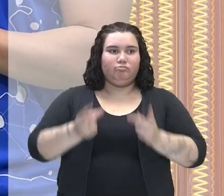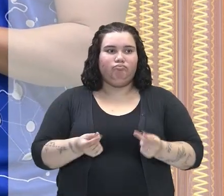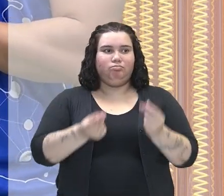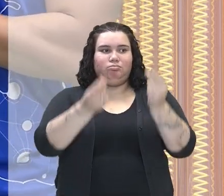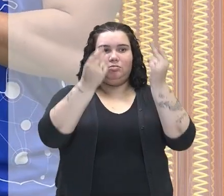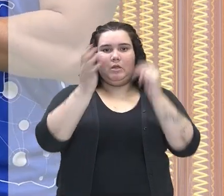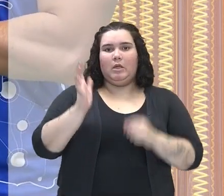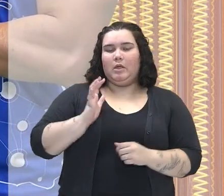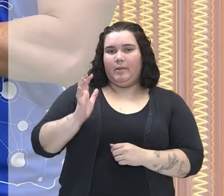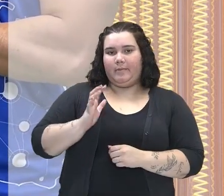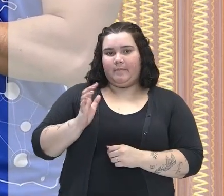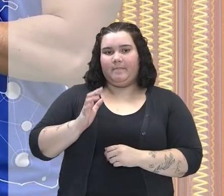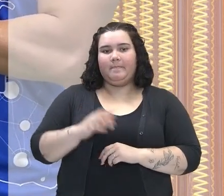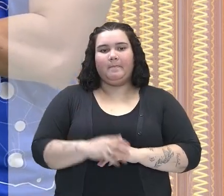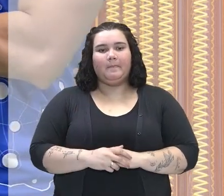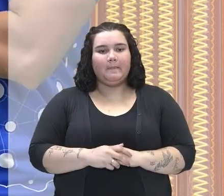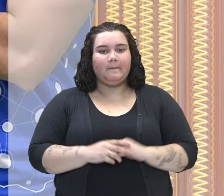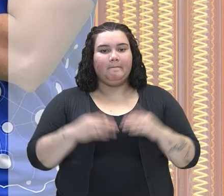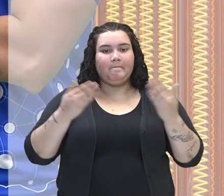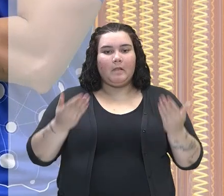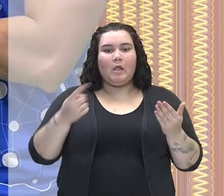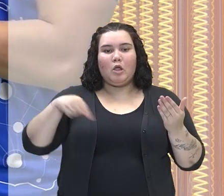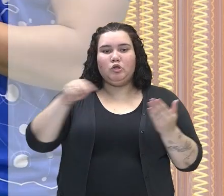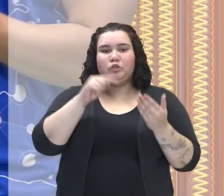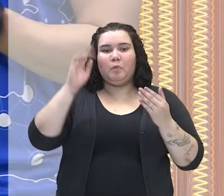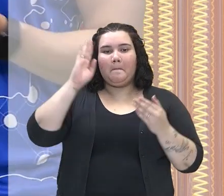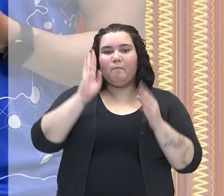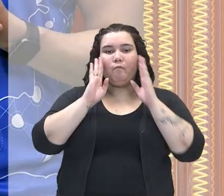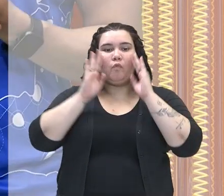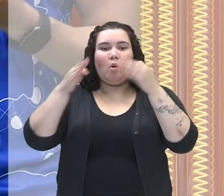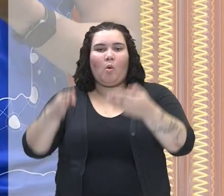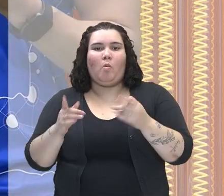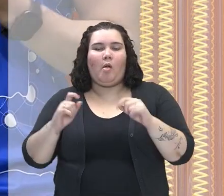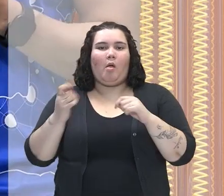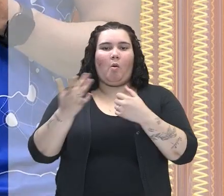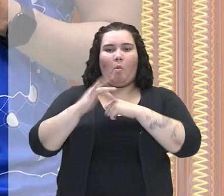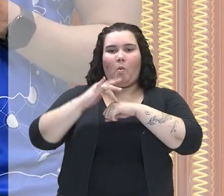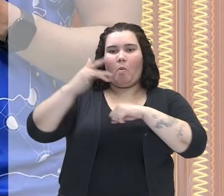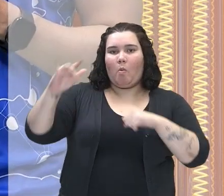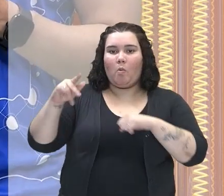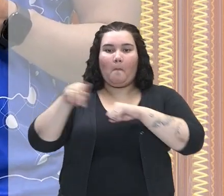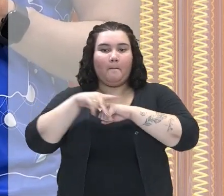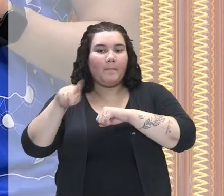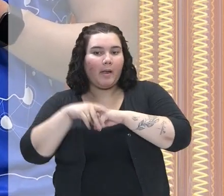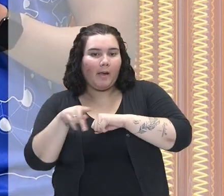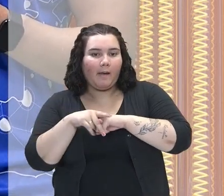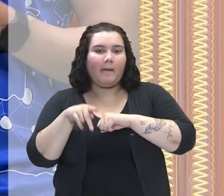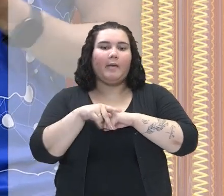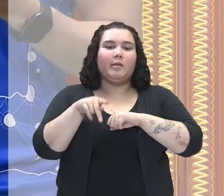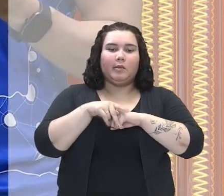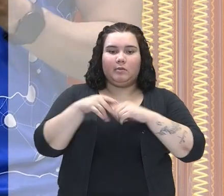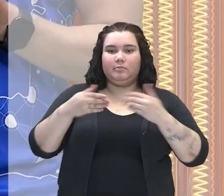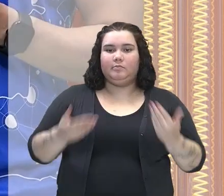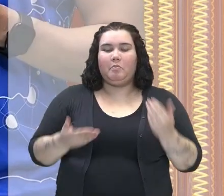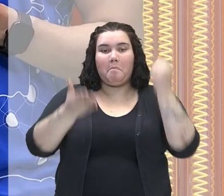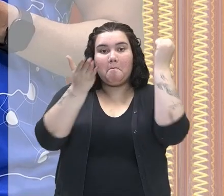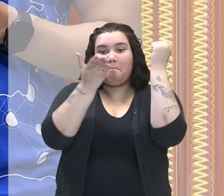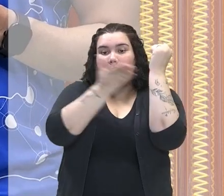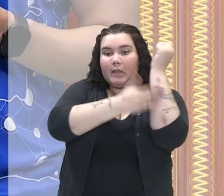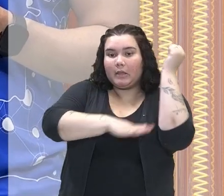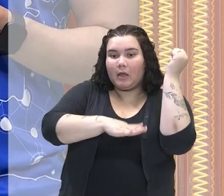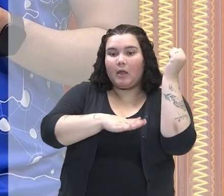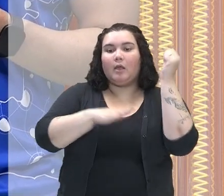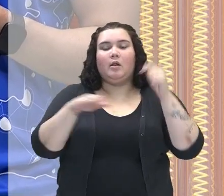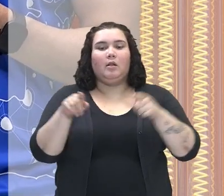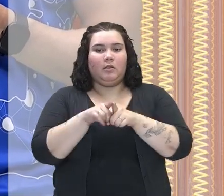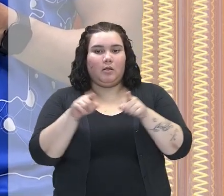tá certo? E eles priorizavam ali os metais preciosos, ouro e prata, por exemplo, tá? A madeira, como